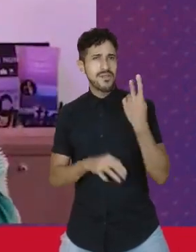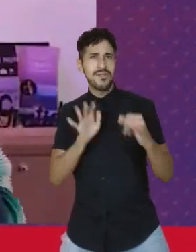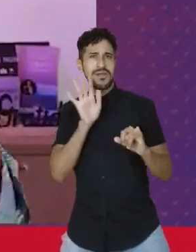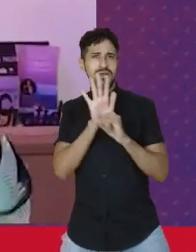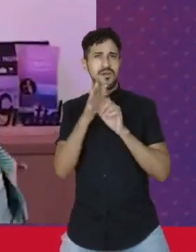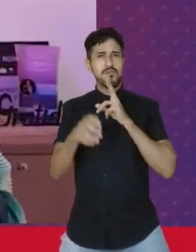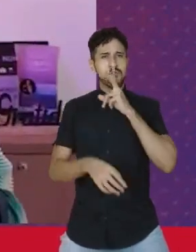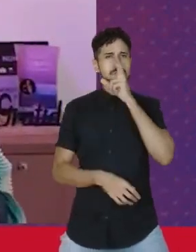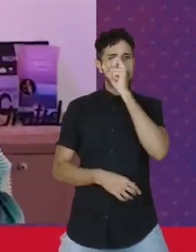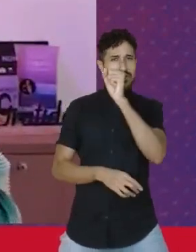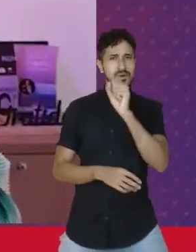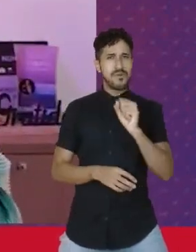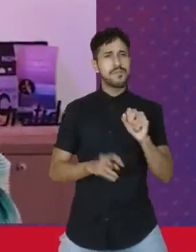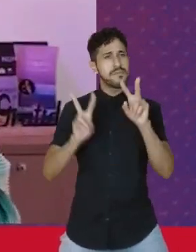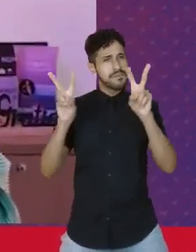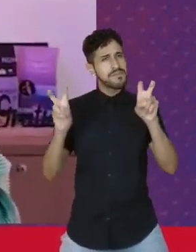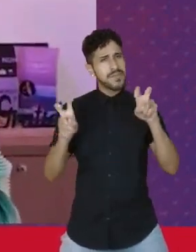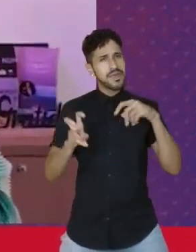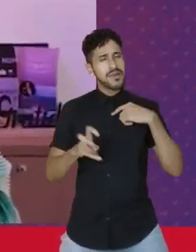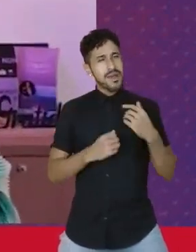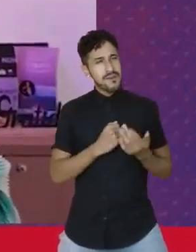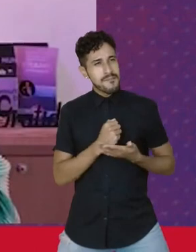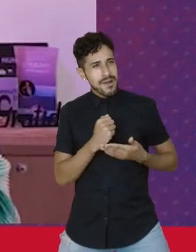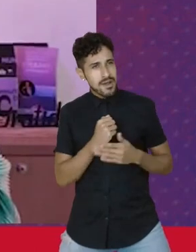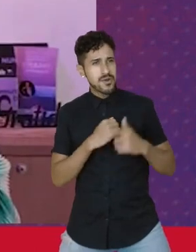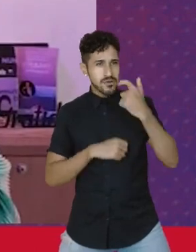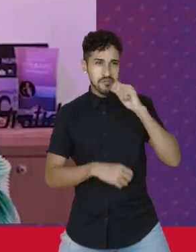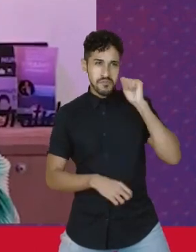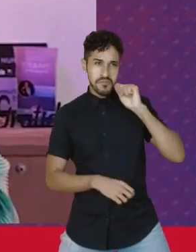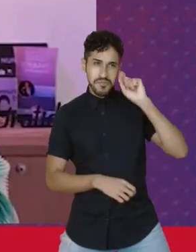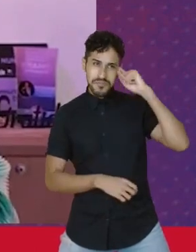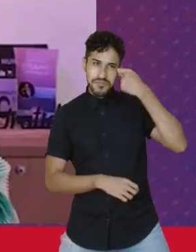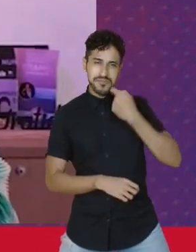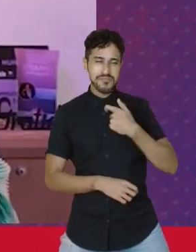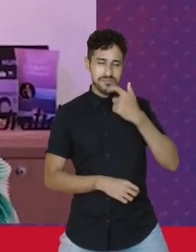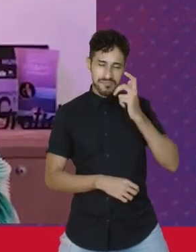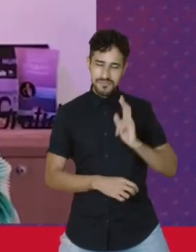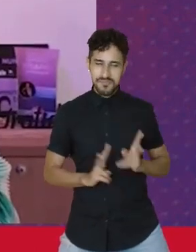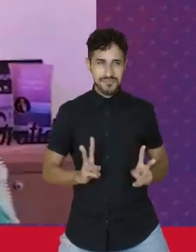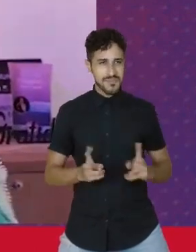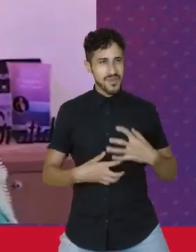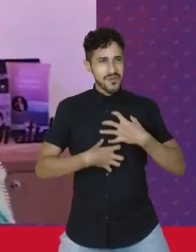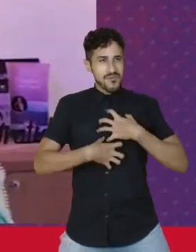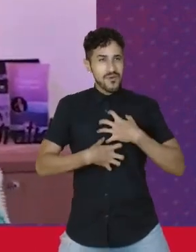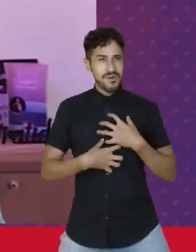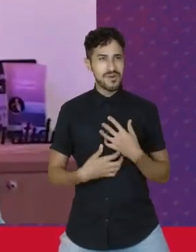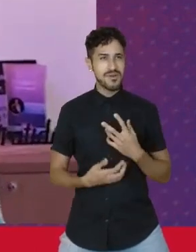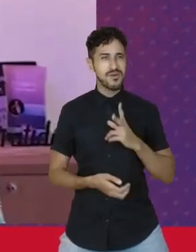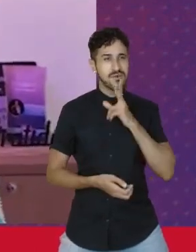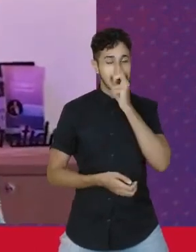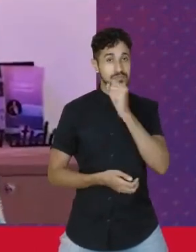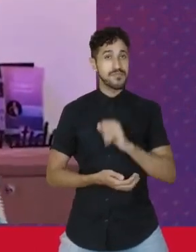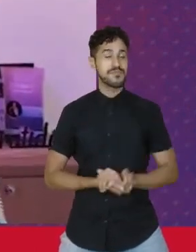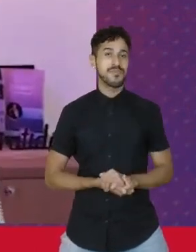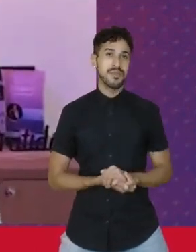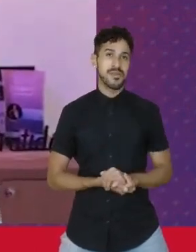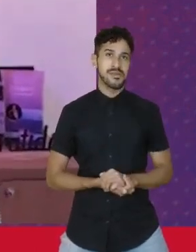forte. Isso é minha âncora. Eu sou mulher negra. Eu sinto força nisso. É que